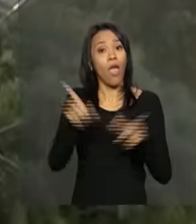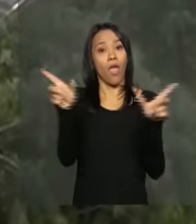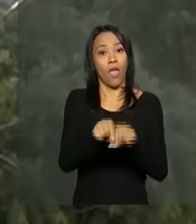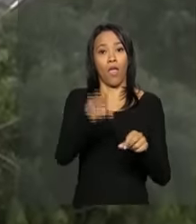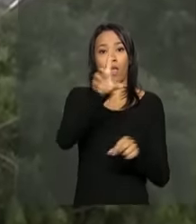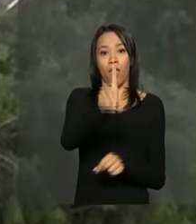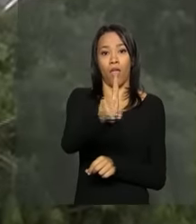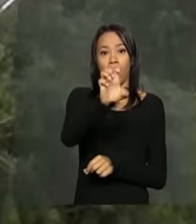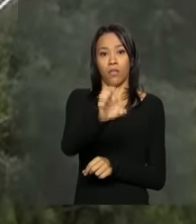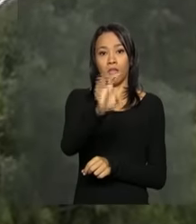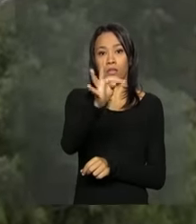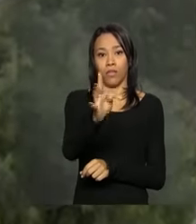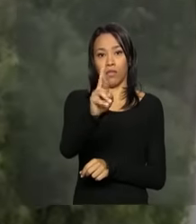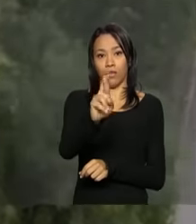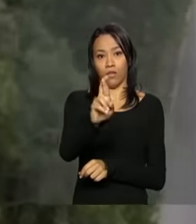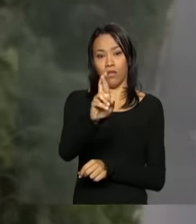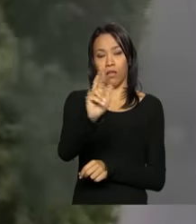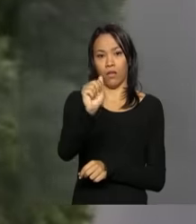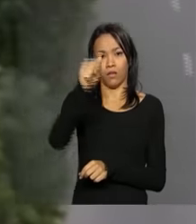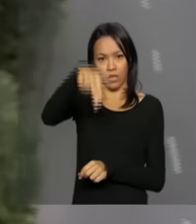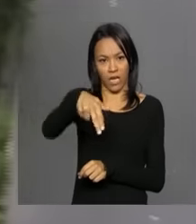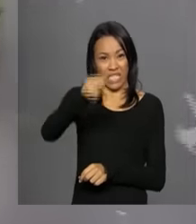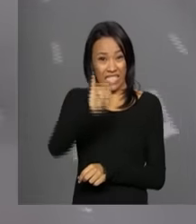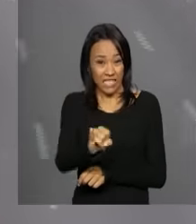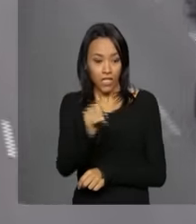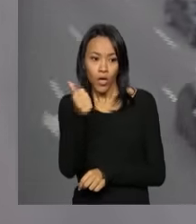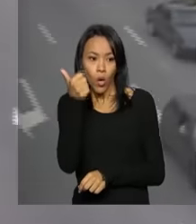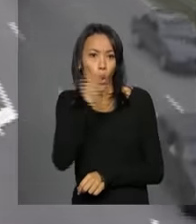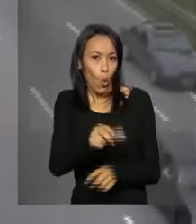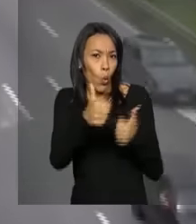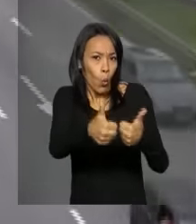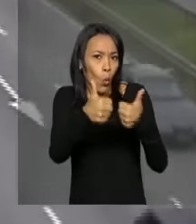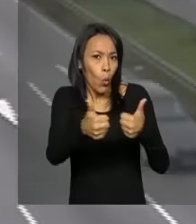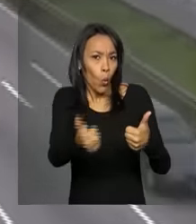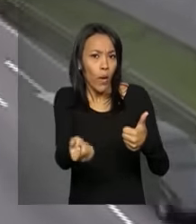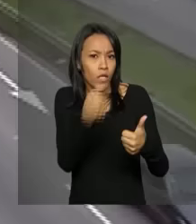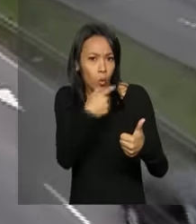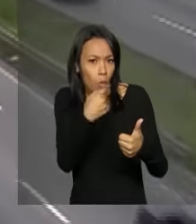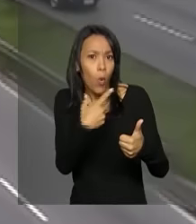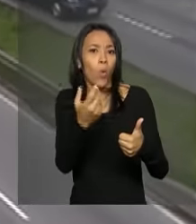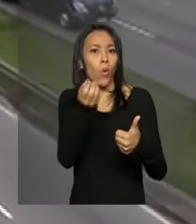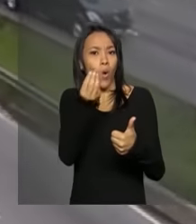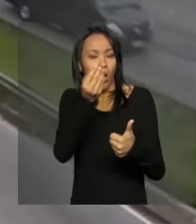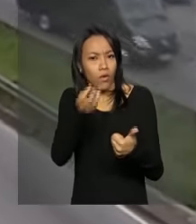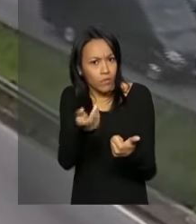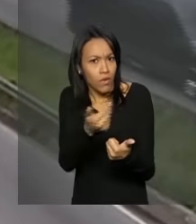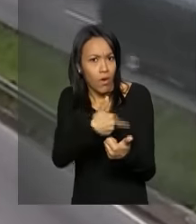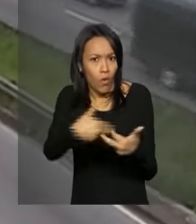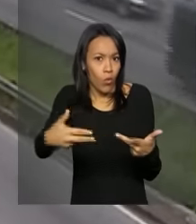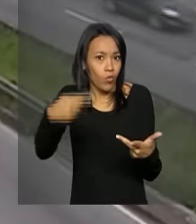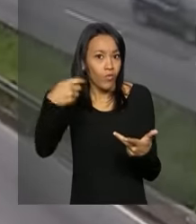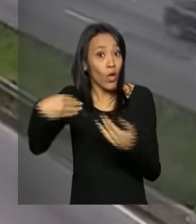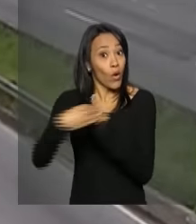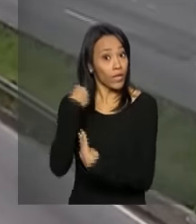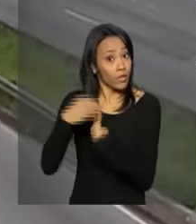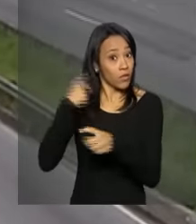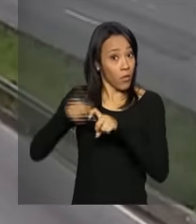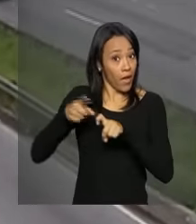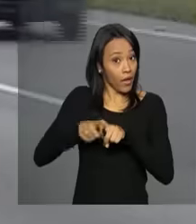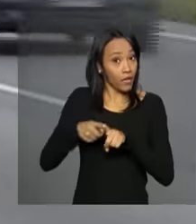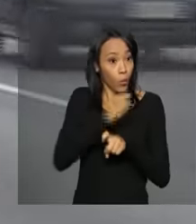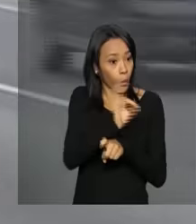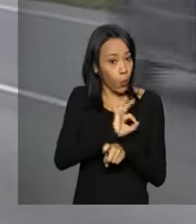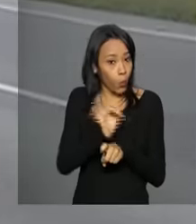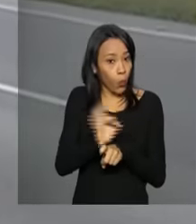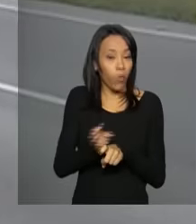trânsito. Se o exame for positivo e ele não tiver prova suficiente para mostrar que ele tomou por prescrição médica, ele